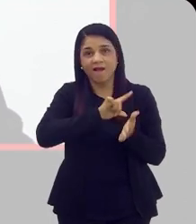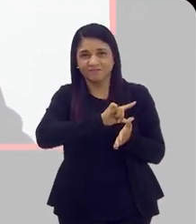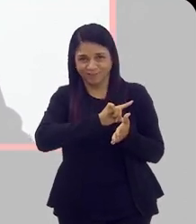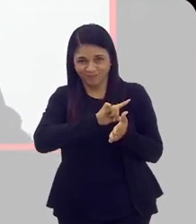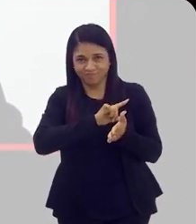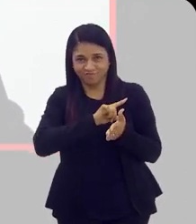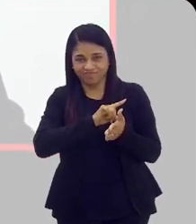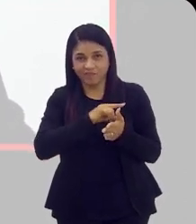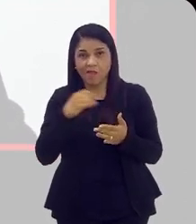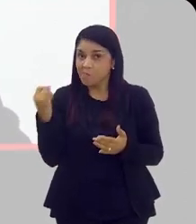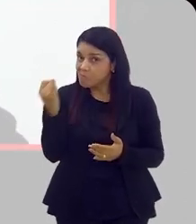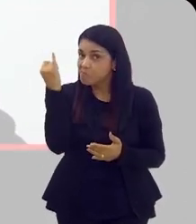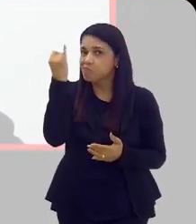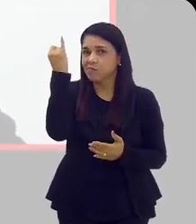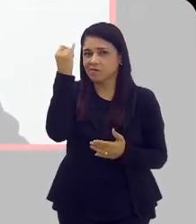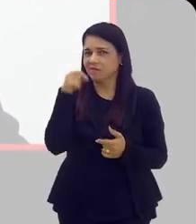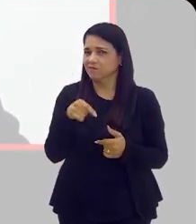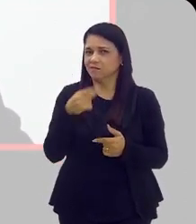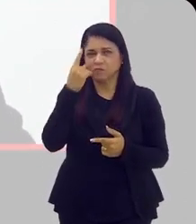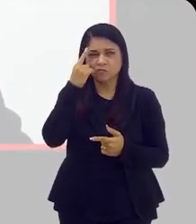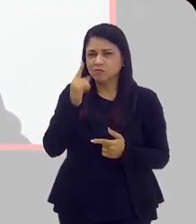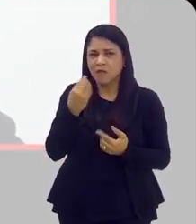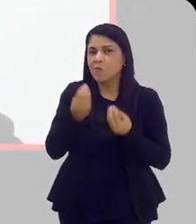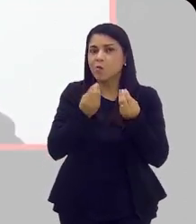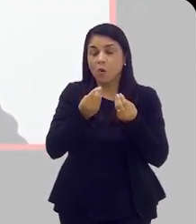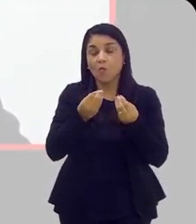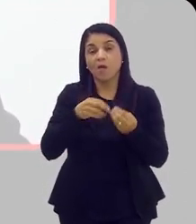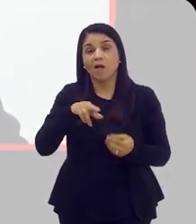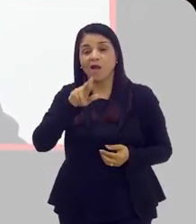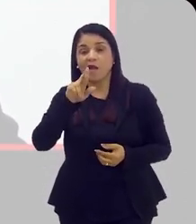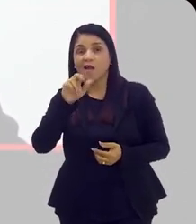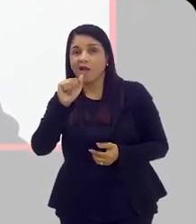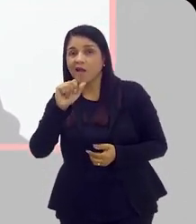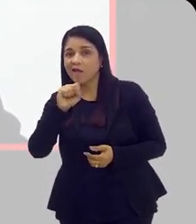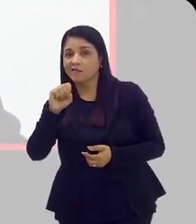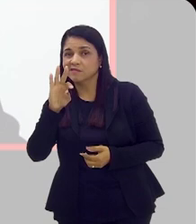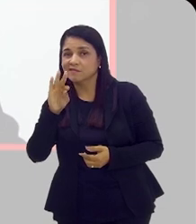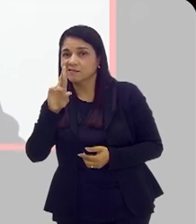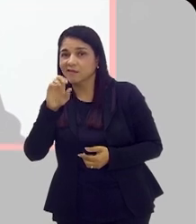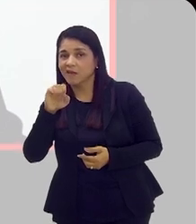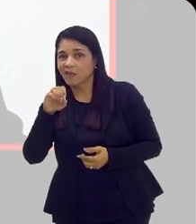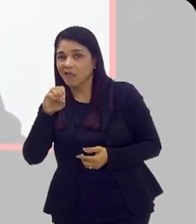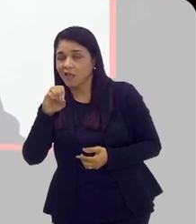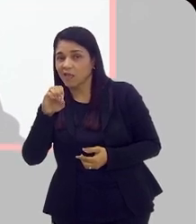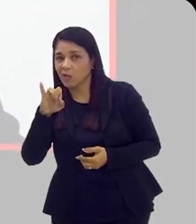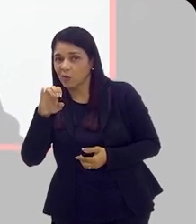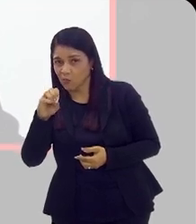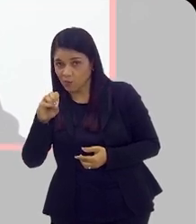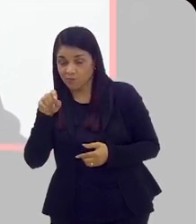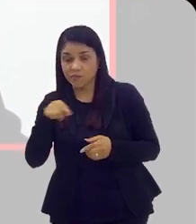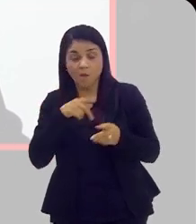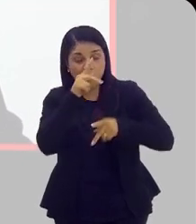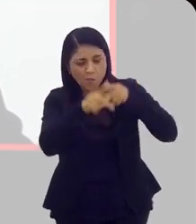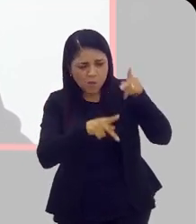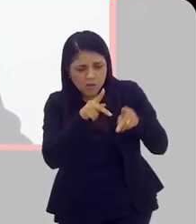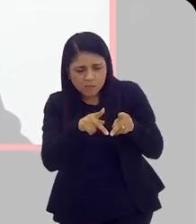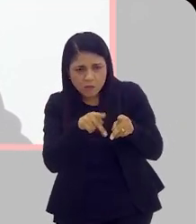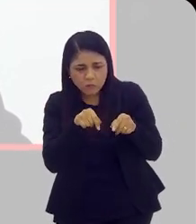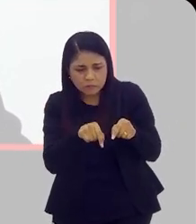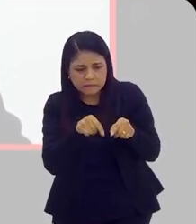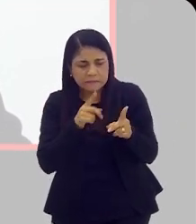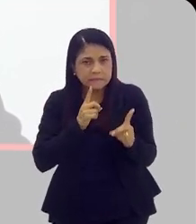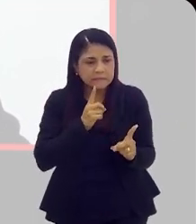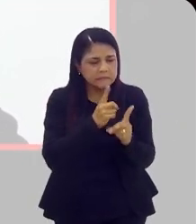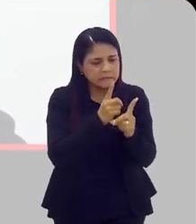porque muita gente nem sabe como que funciona. O rastreio é exatamente isso. A gente pega a população inteira e procura